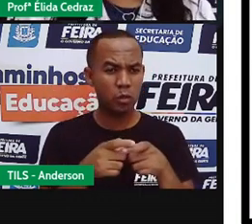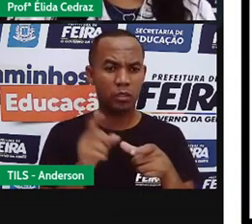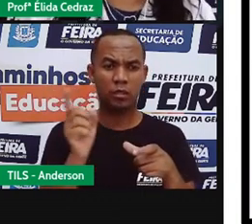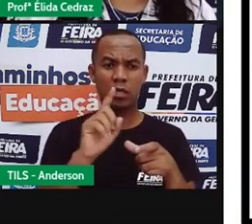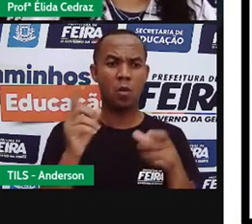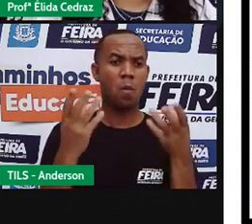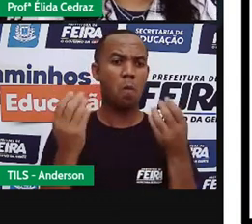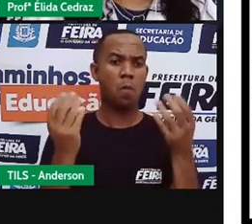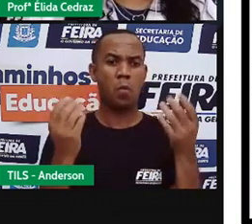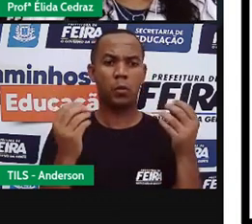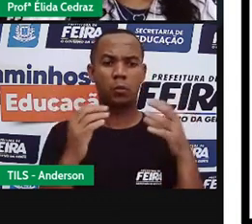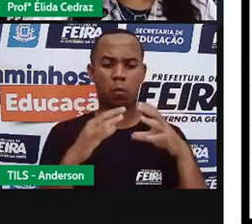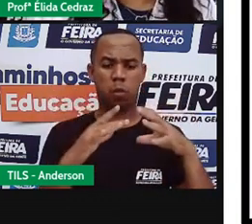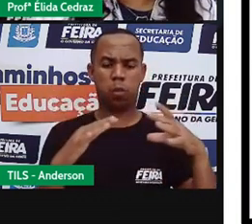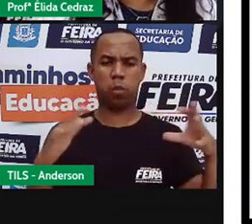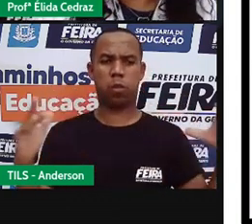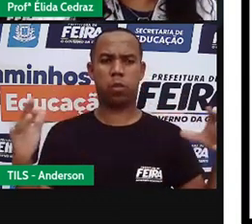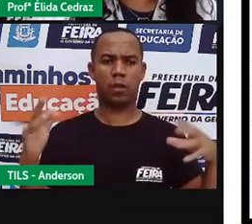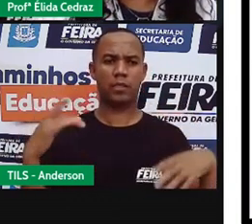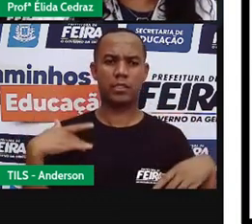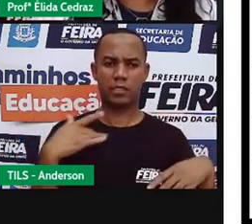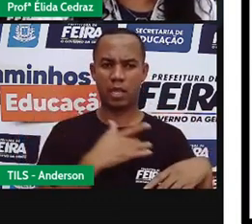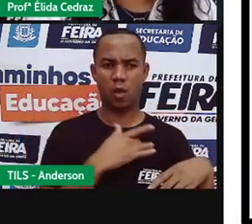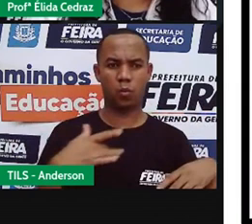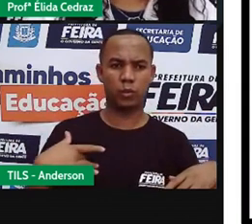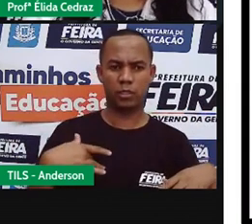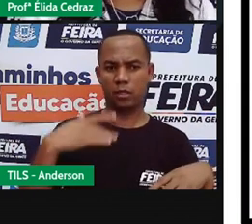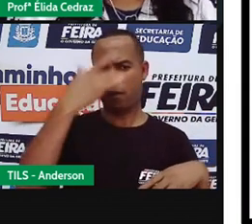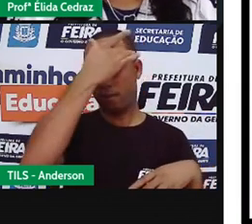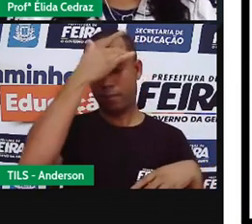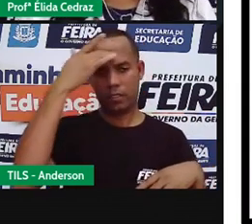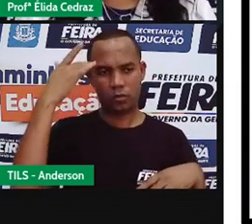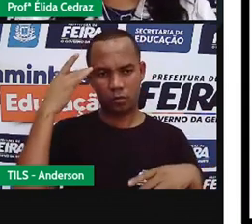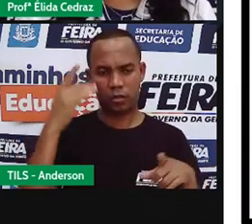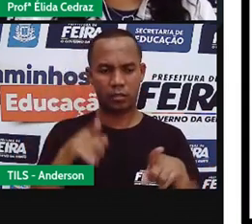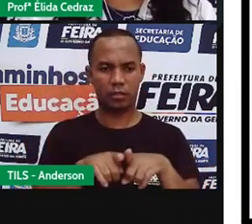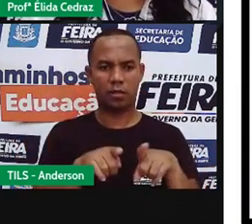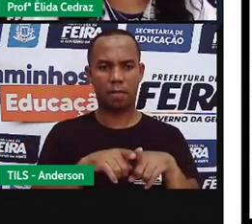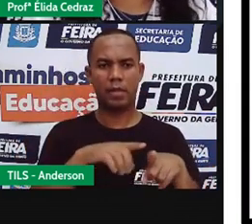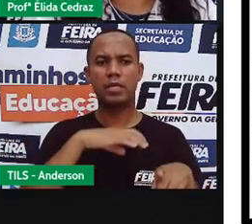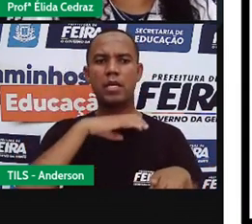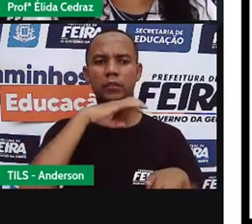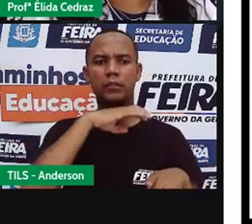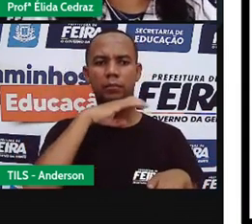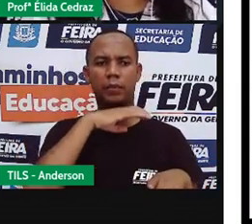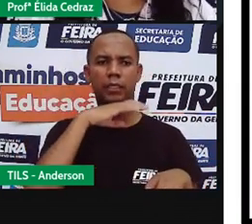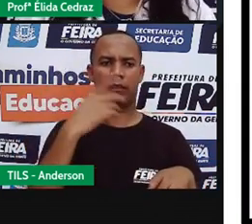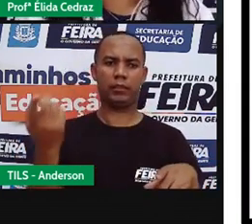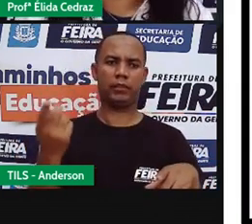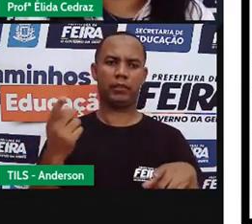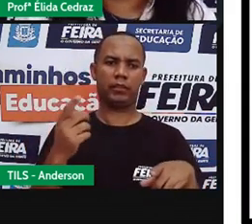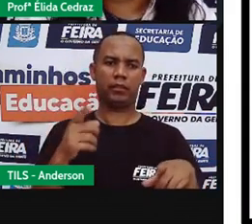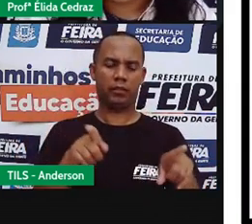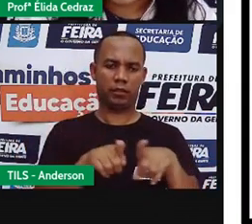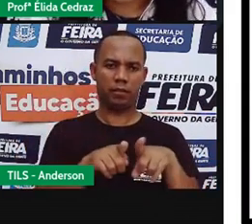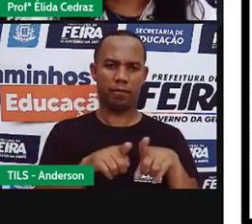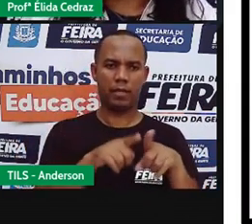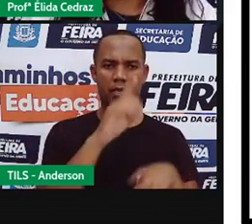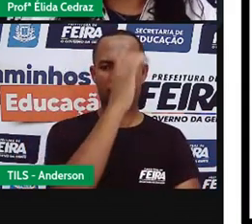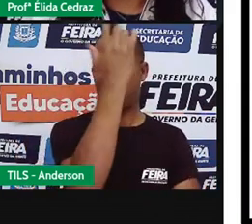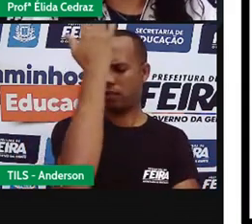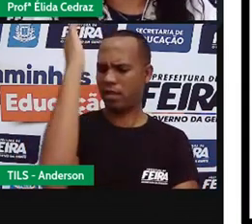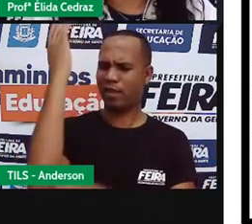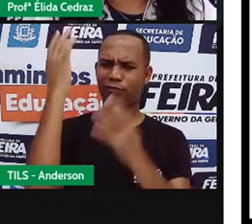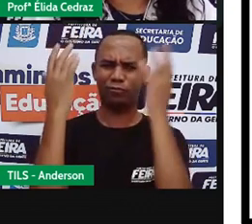comprometem a saúde das pessoas, dos animais domésticos e o equilíbrio da natureza.